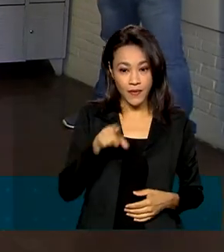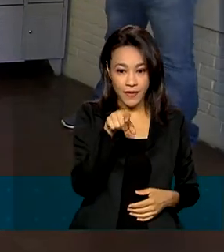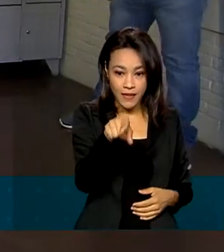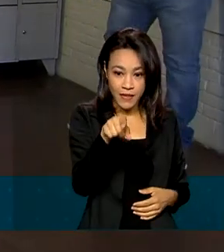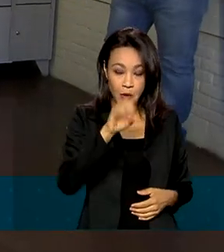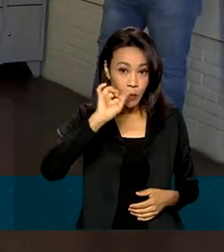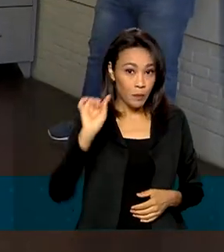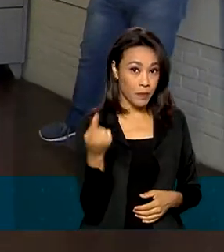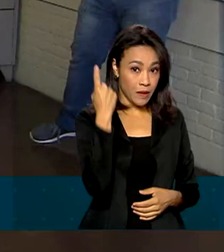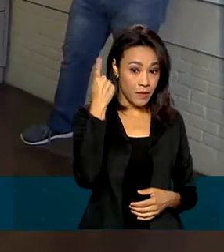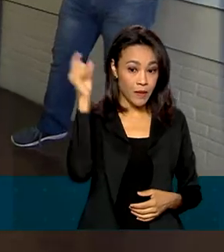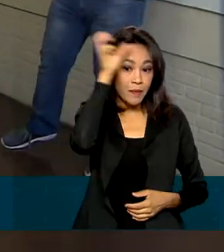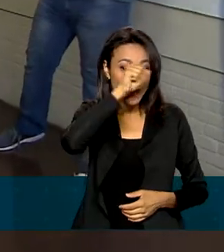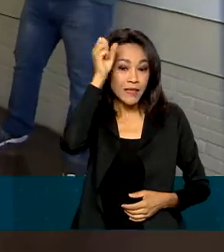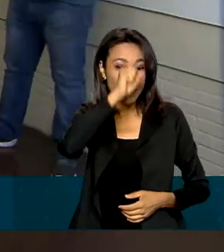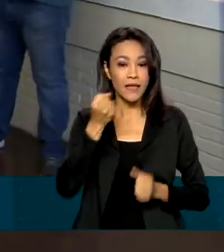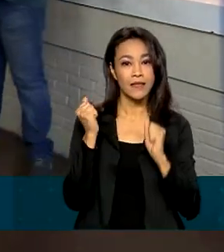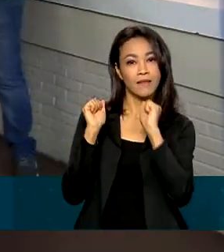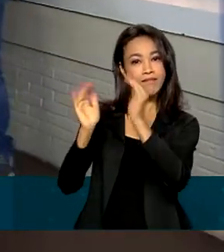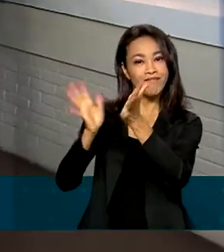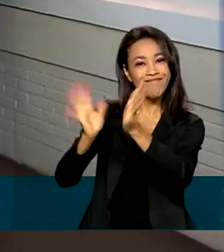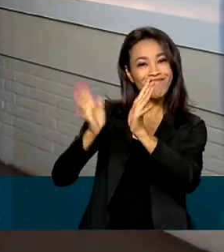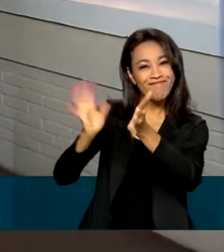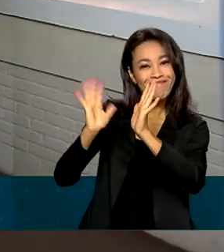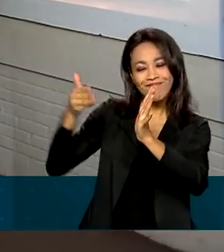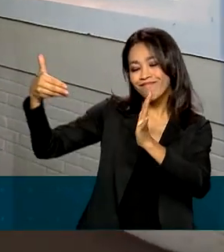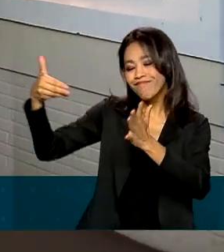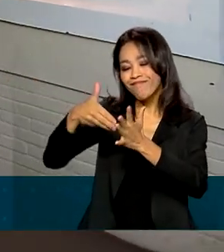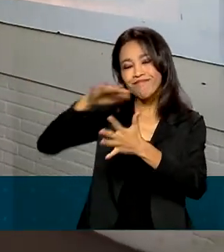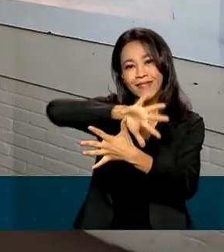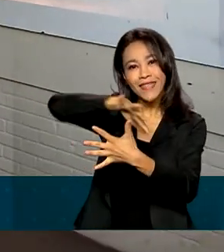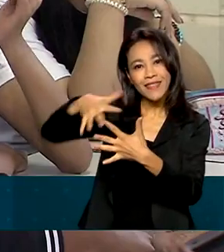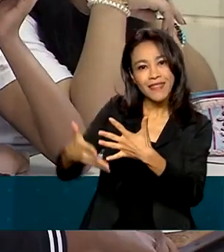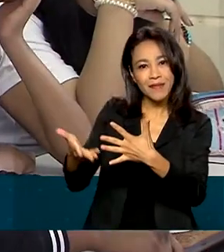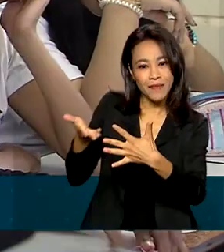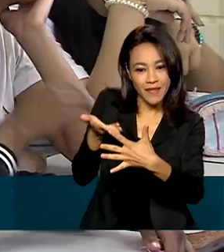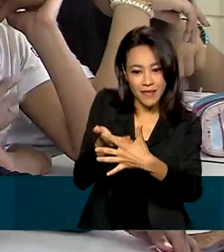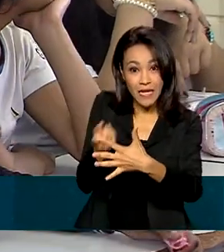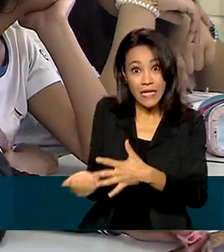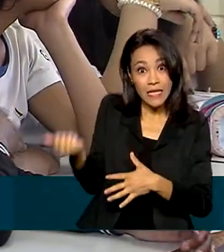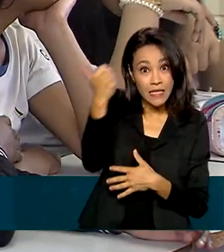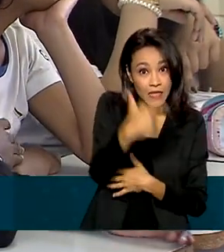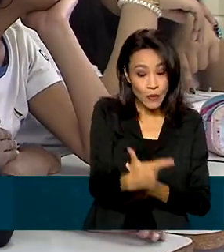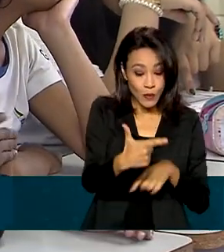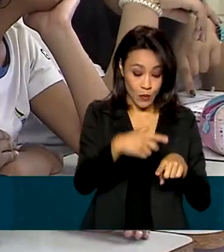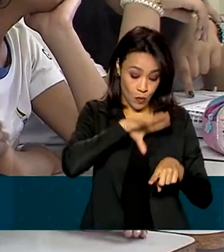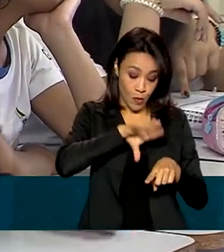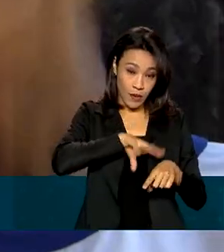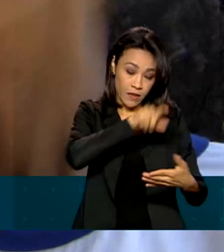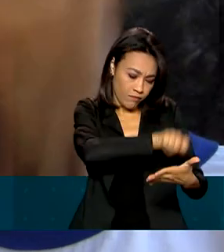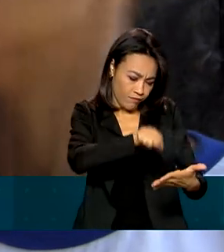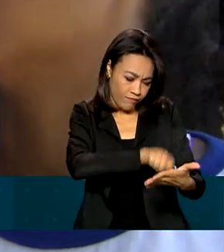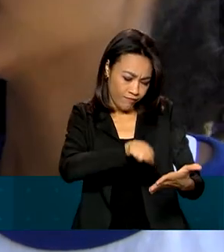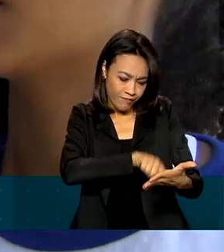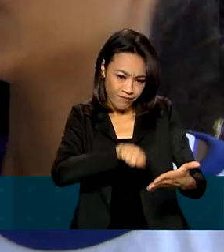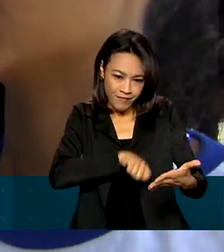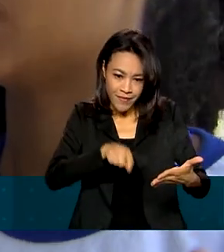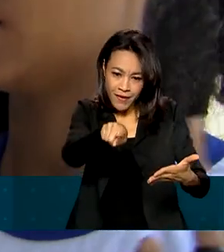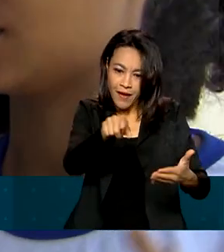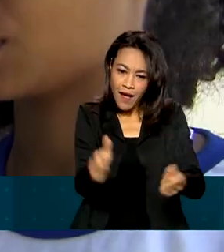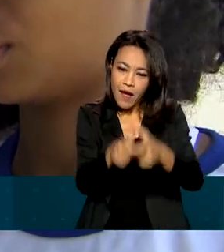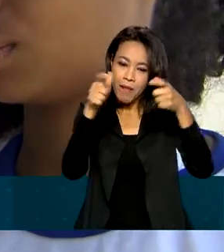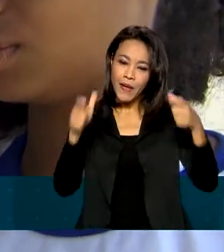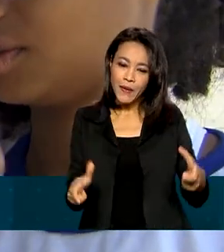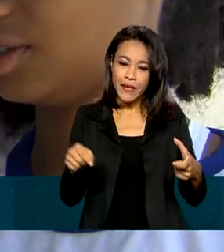primeiro aprendizado é em Libras, a língua brasileira de sinais. Depois vem o português escrito. É que a maioria